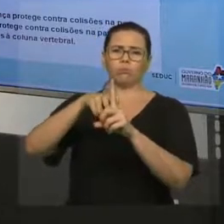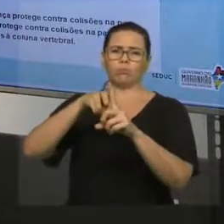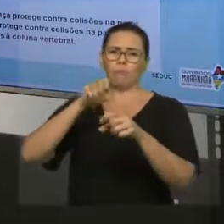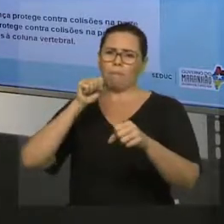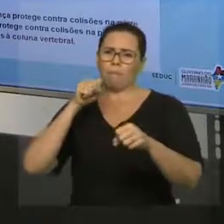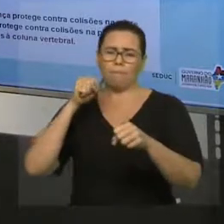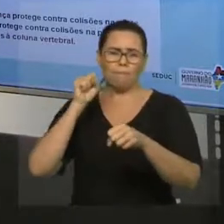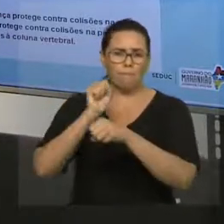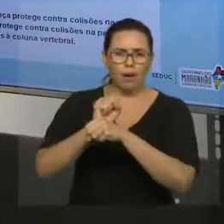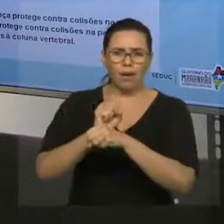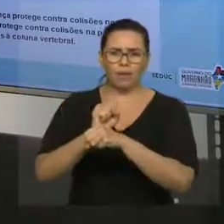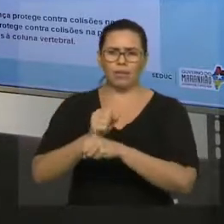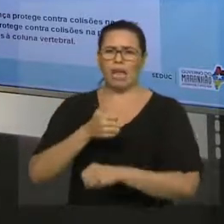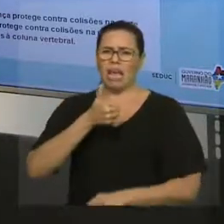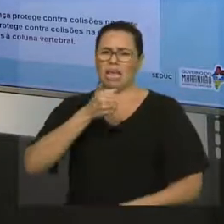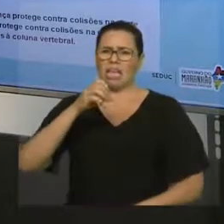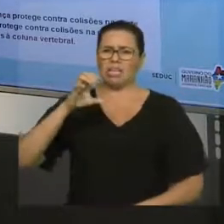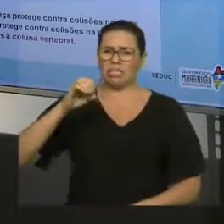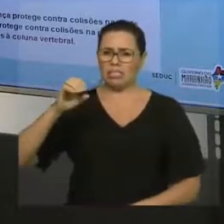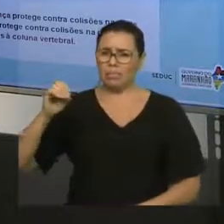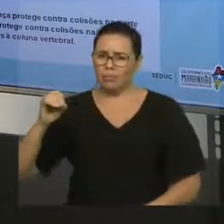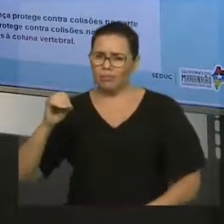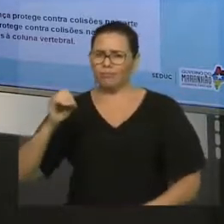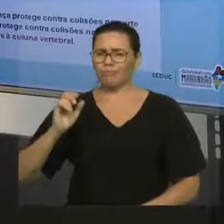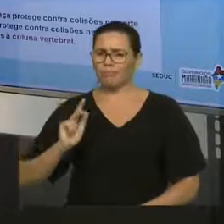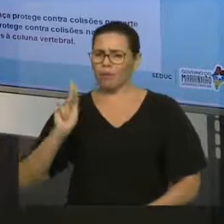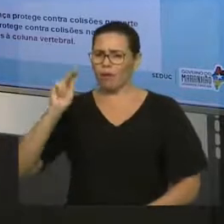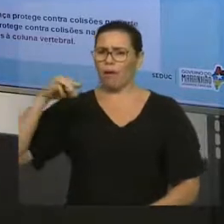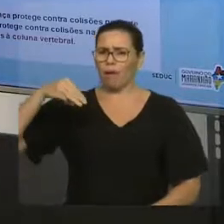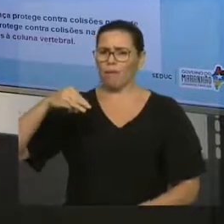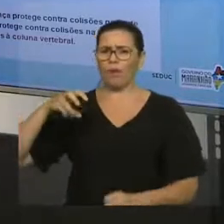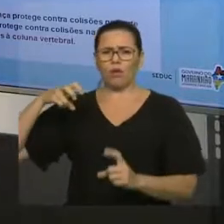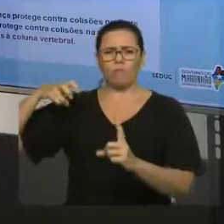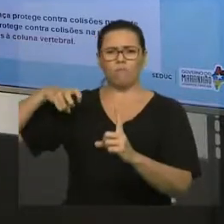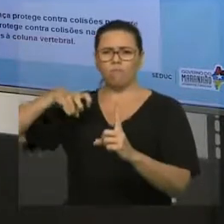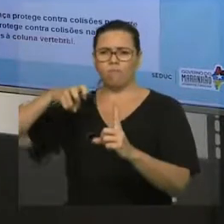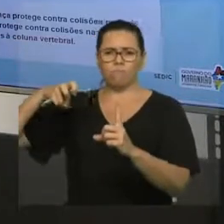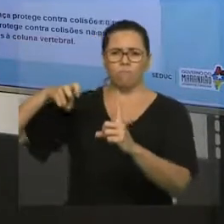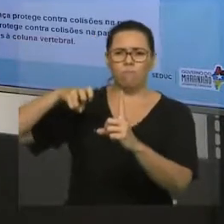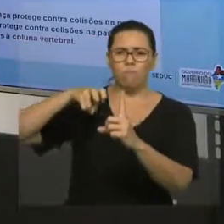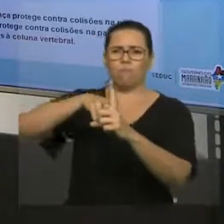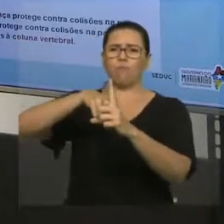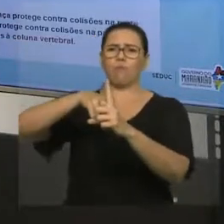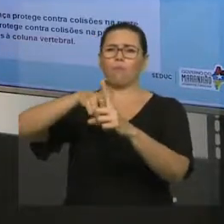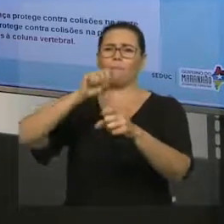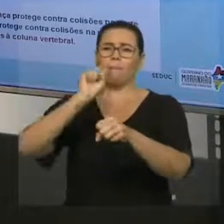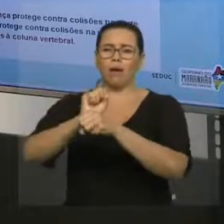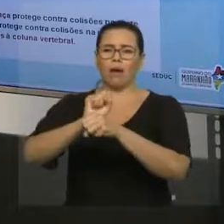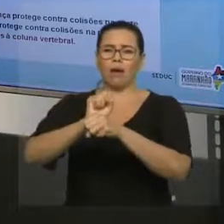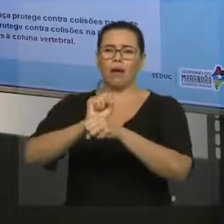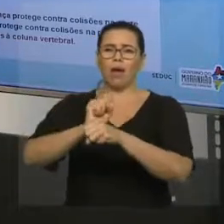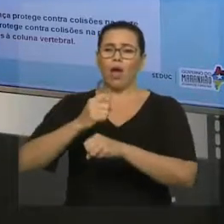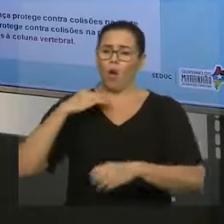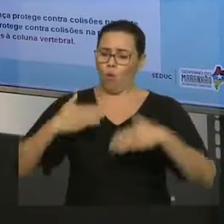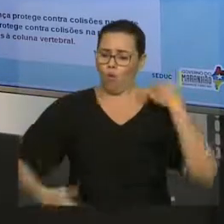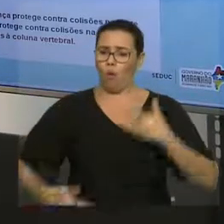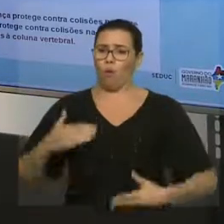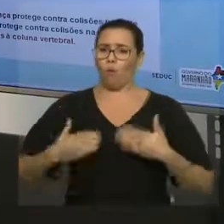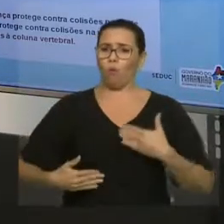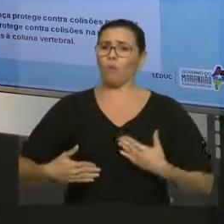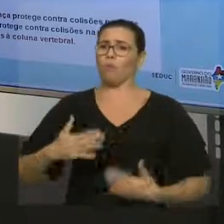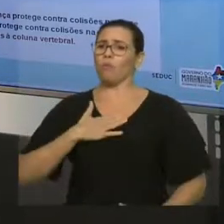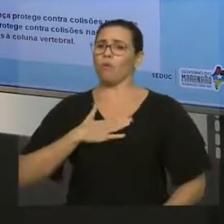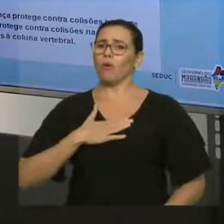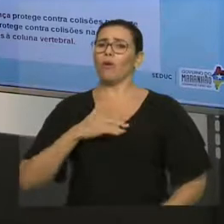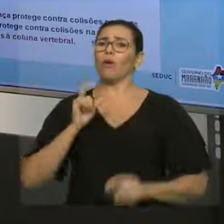100 km para zero, né? Em poucos segundos, o vai acontecer? Qual é a minha tendência natural? para permanecer no meu